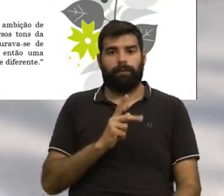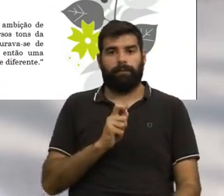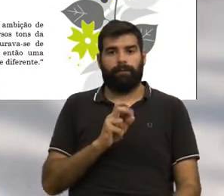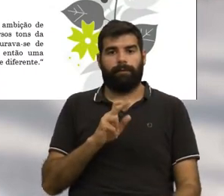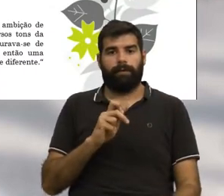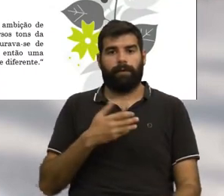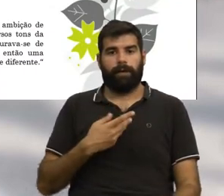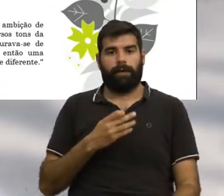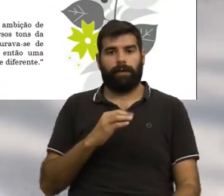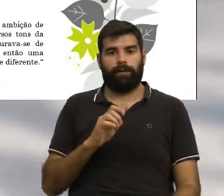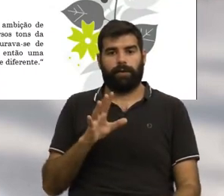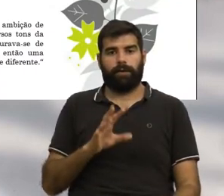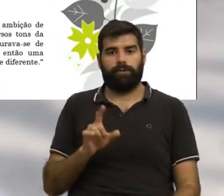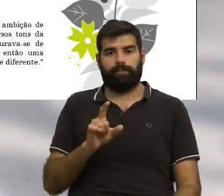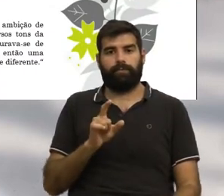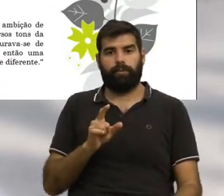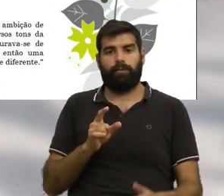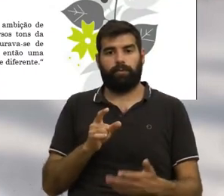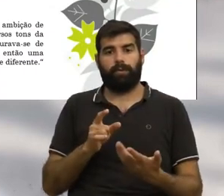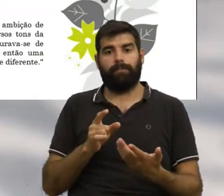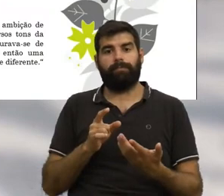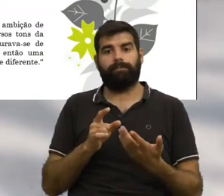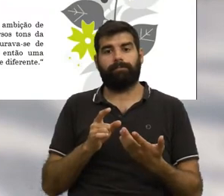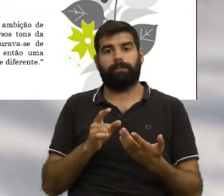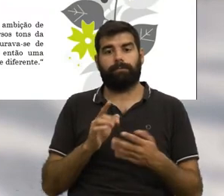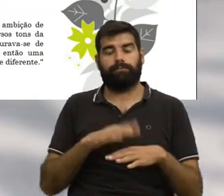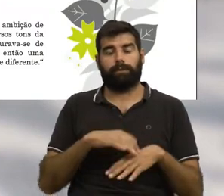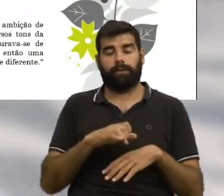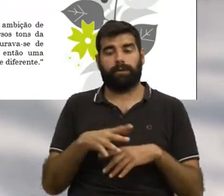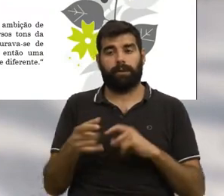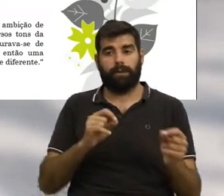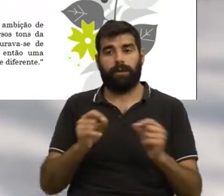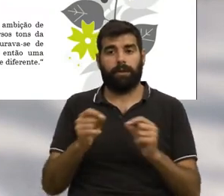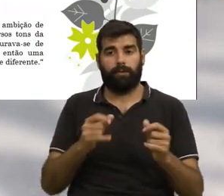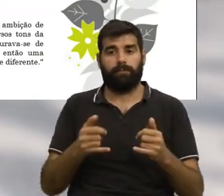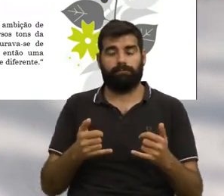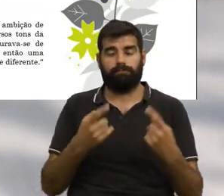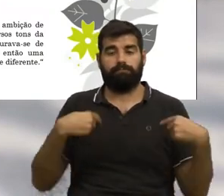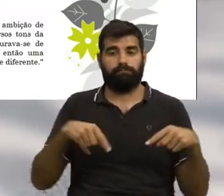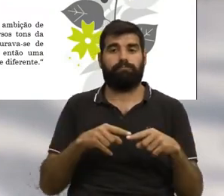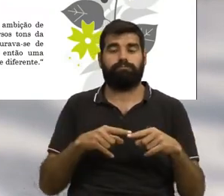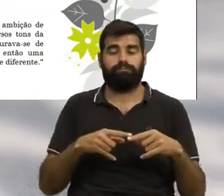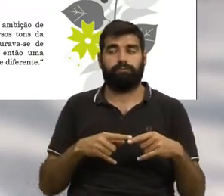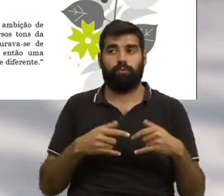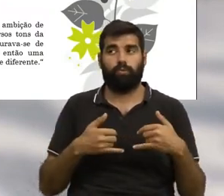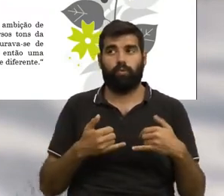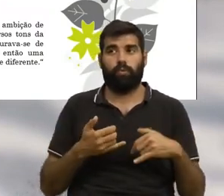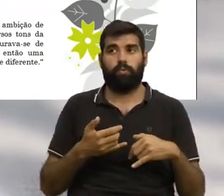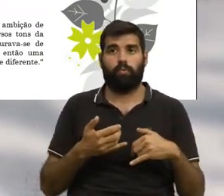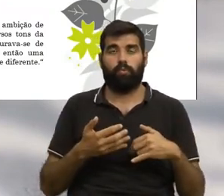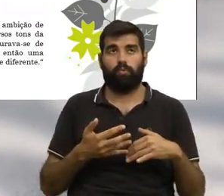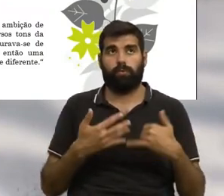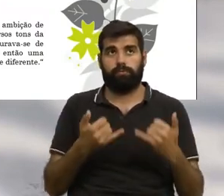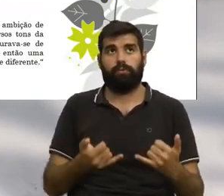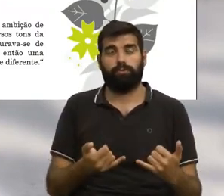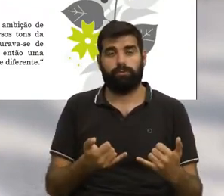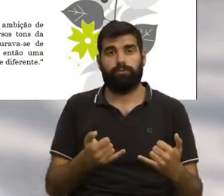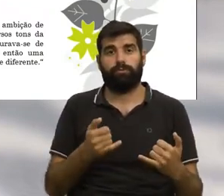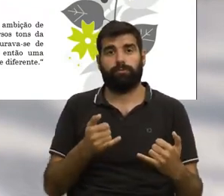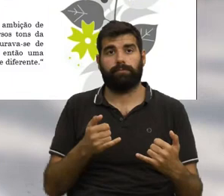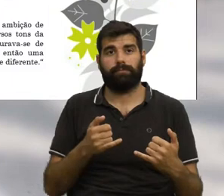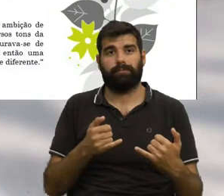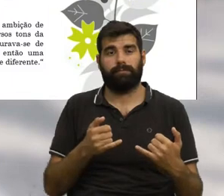e que acaba de ser enviada para discussão numa reunião posterior. Esta proposta invoca